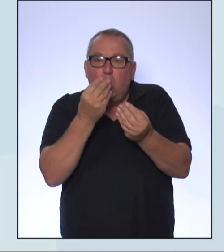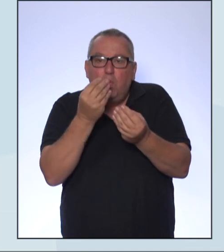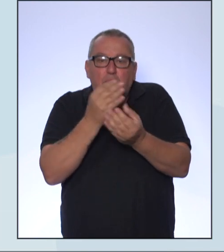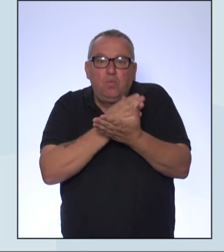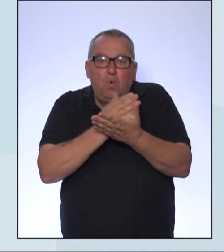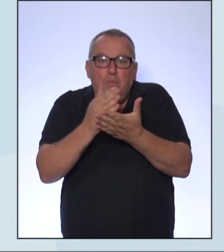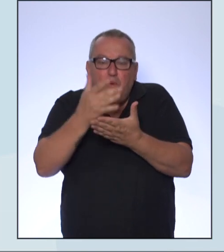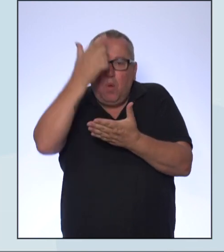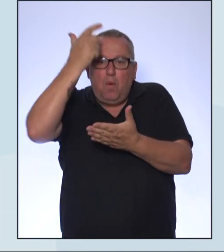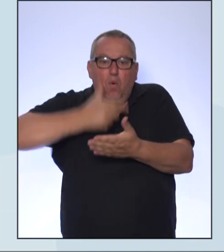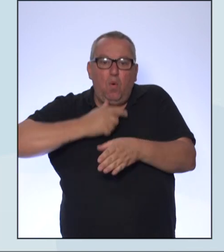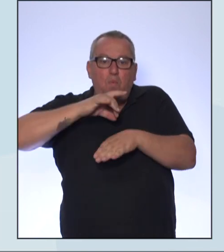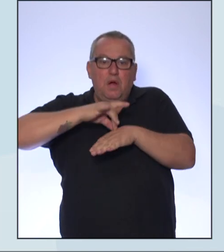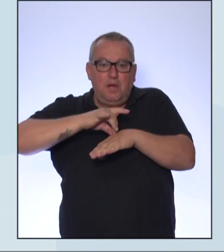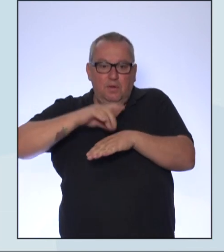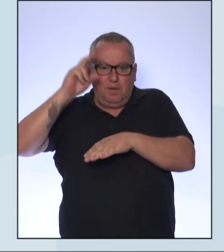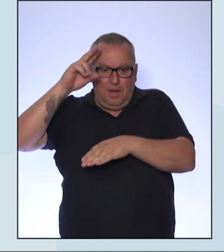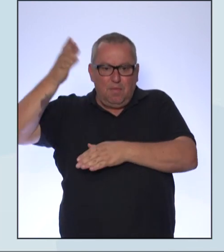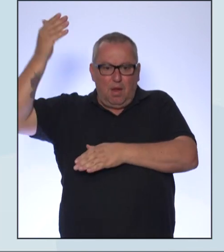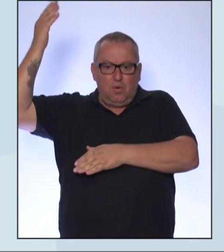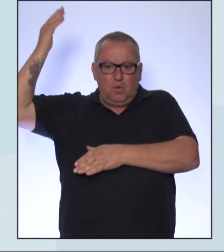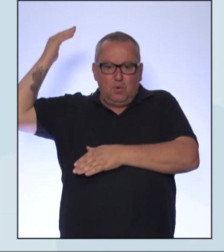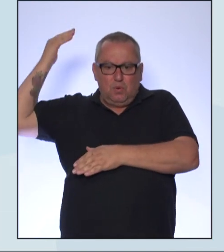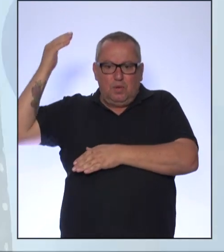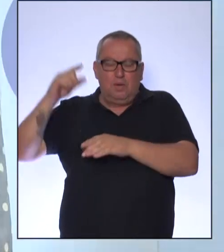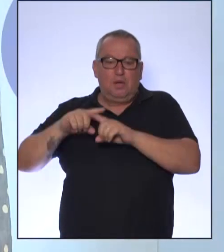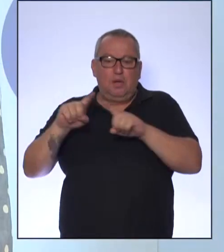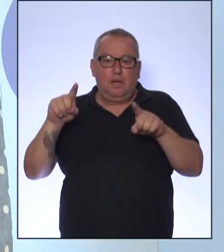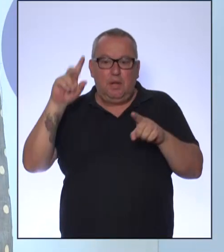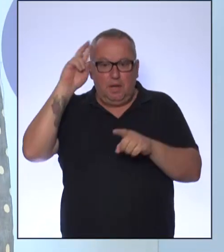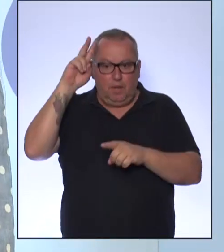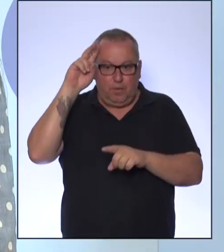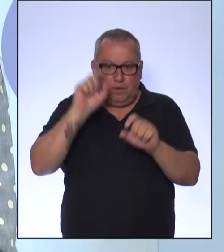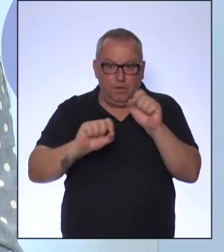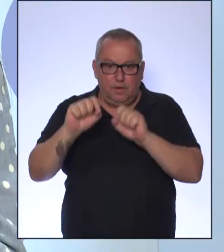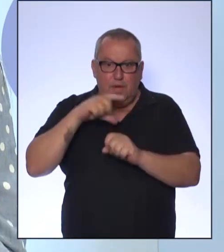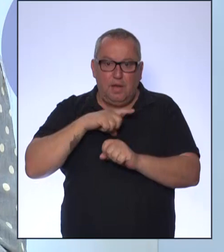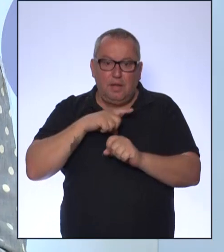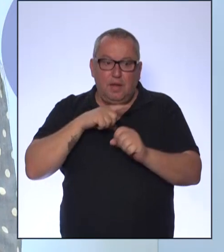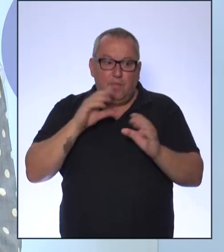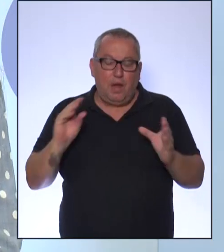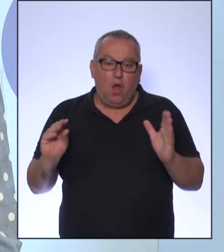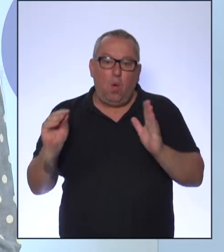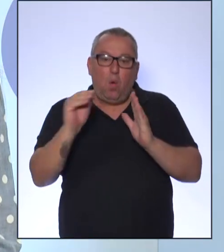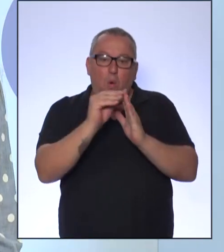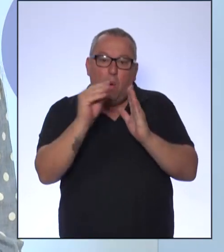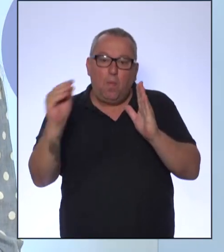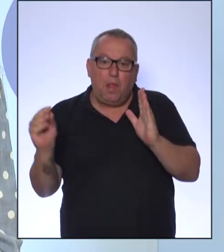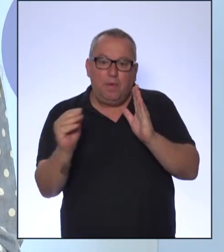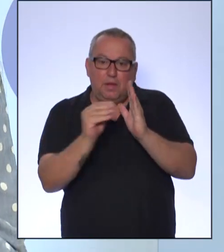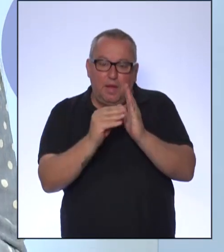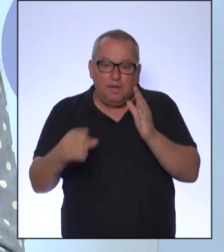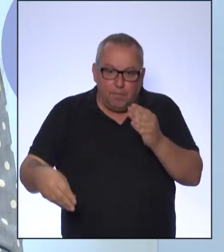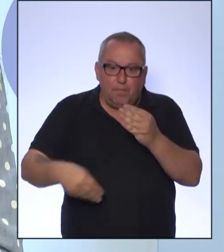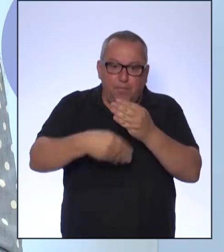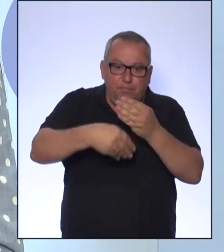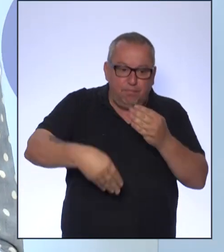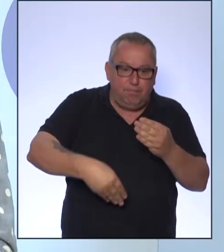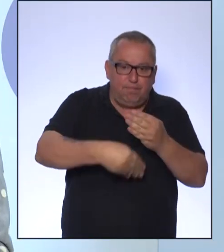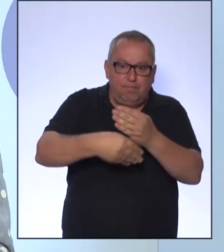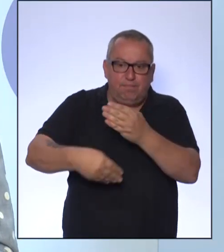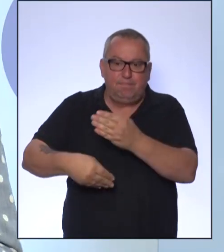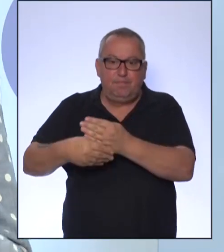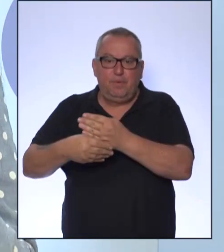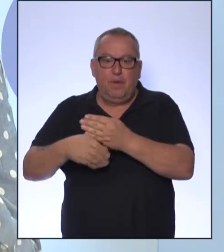humana. Lembrando que essas questões, elas vêm aí para complementar o diálogo, fazer uma reflexão